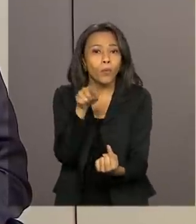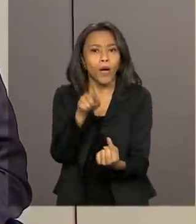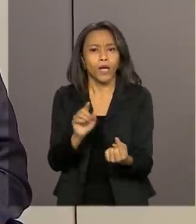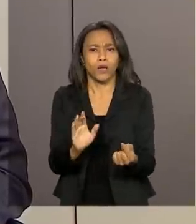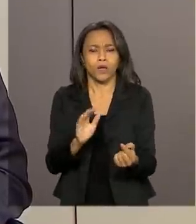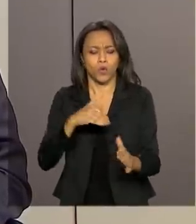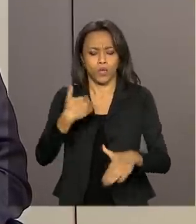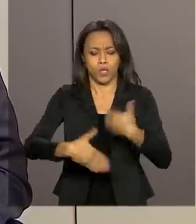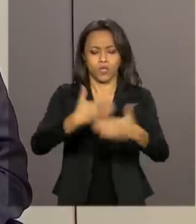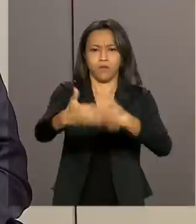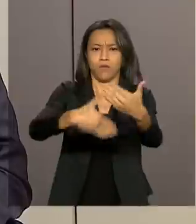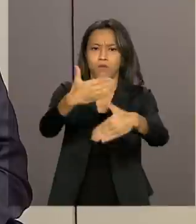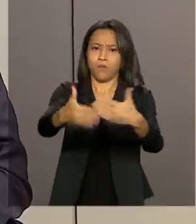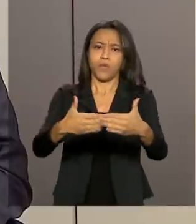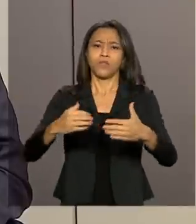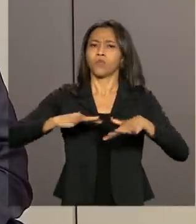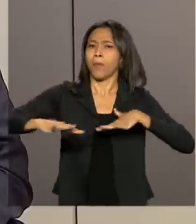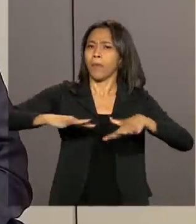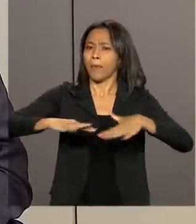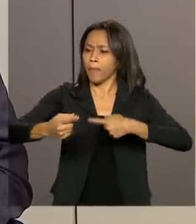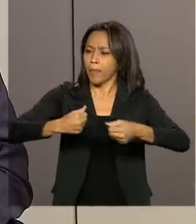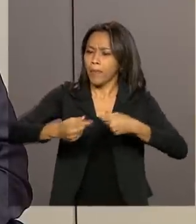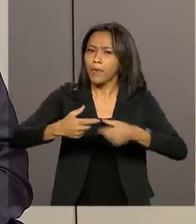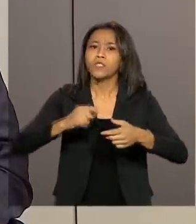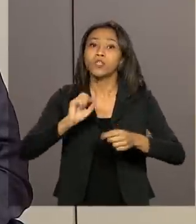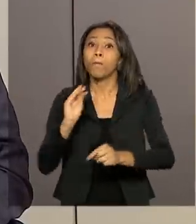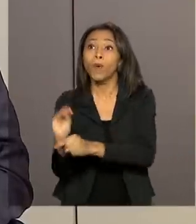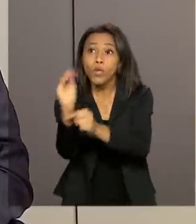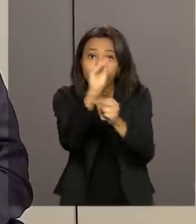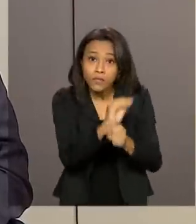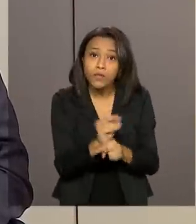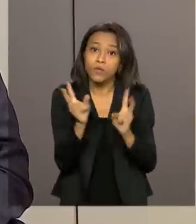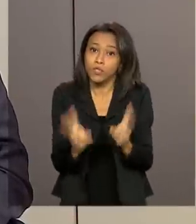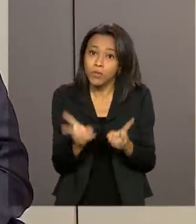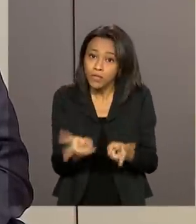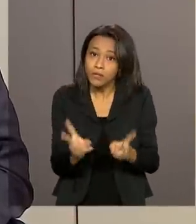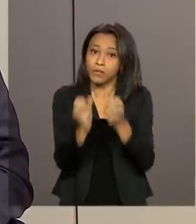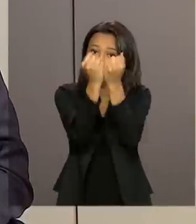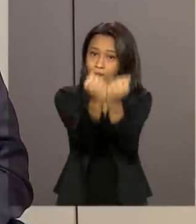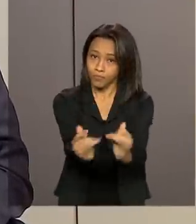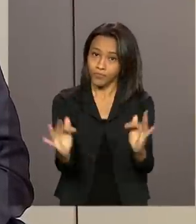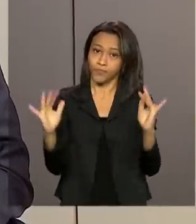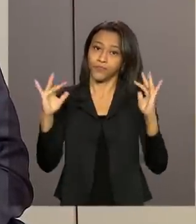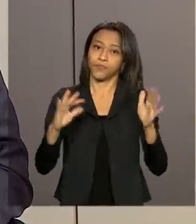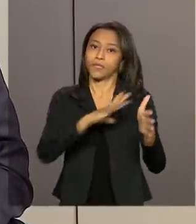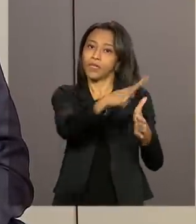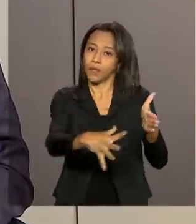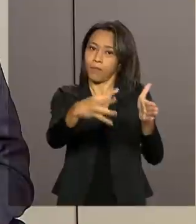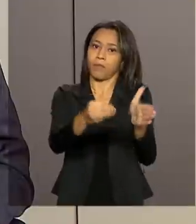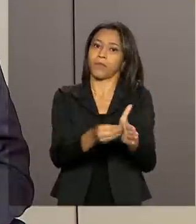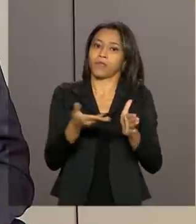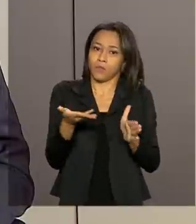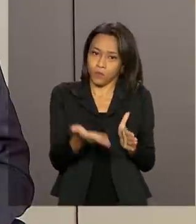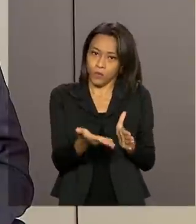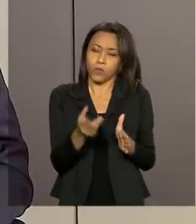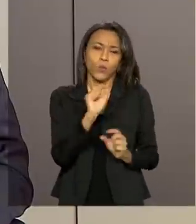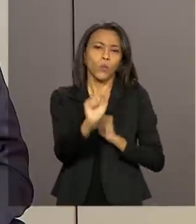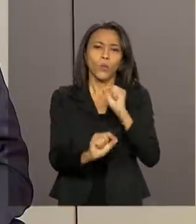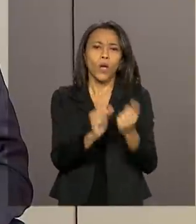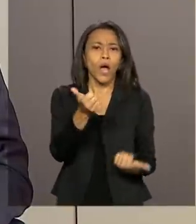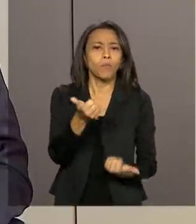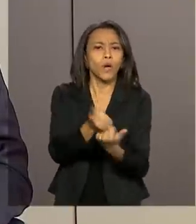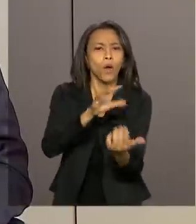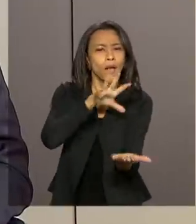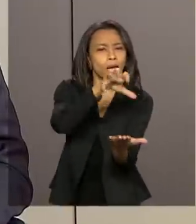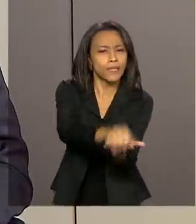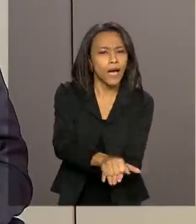desenvolvimento de atividades de proteção e de preservação da Amazônia. Ou seja, apoiar o cadastramento